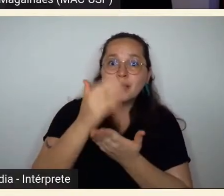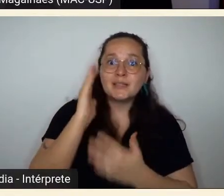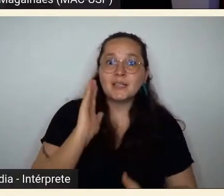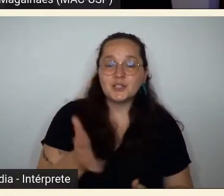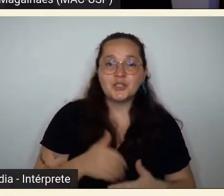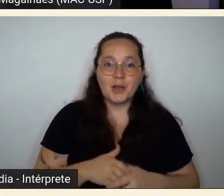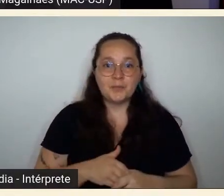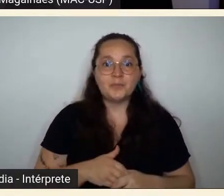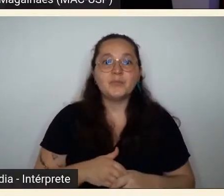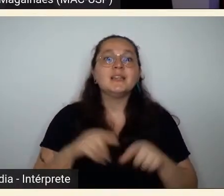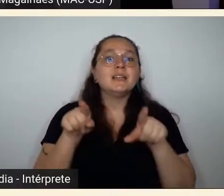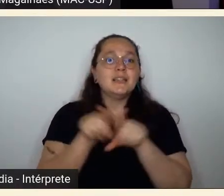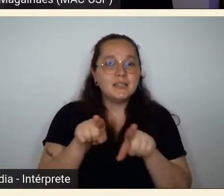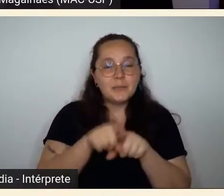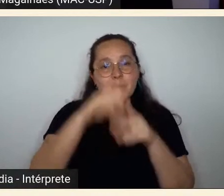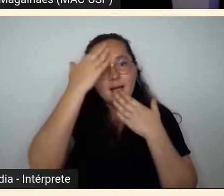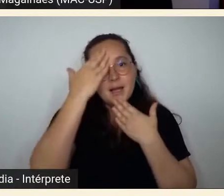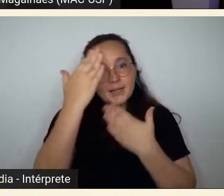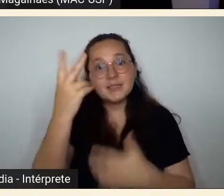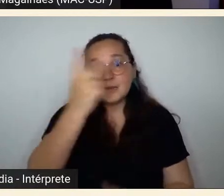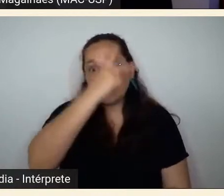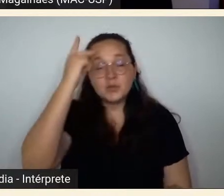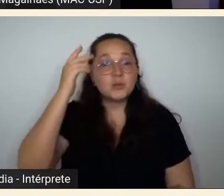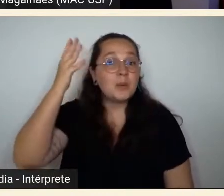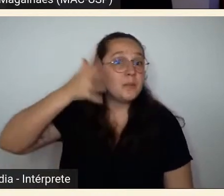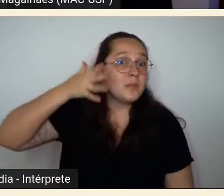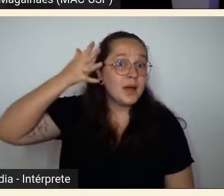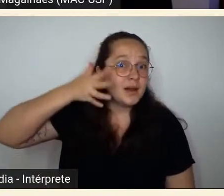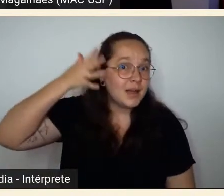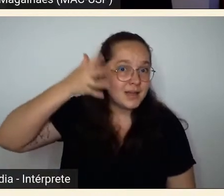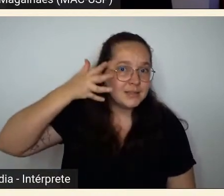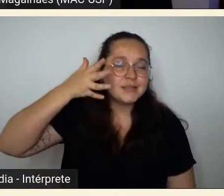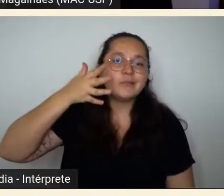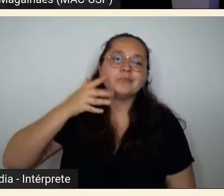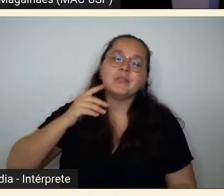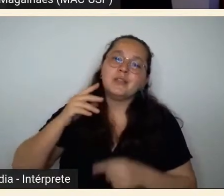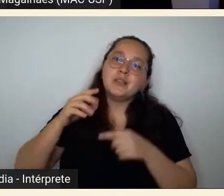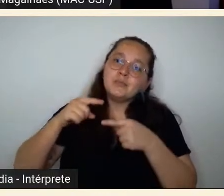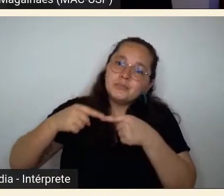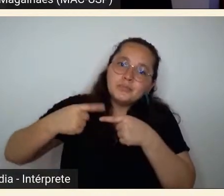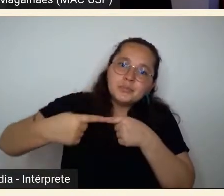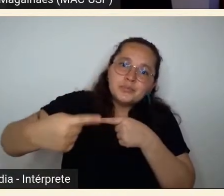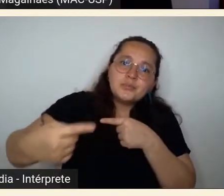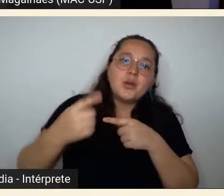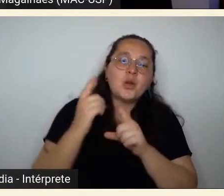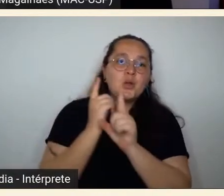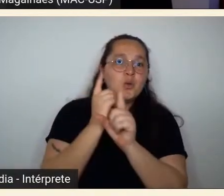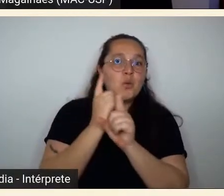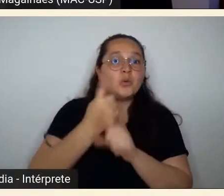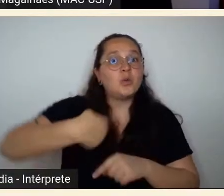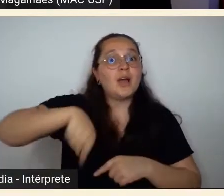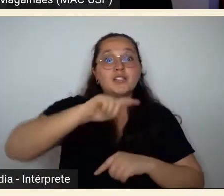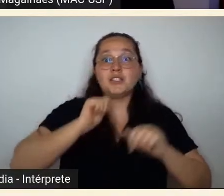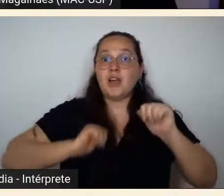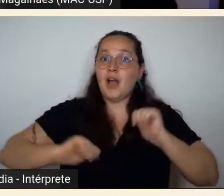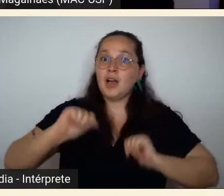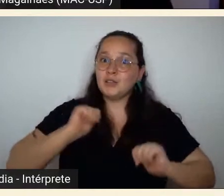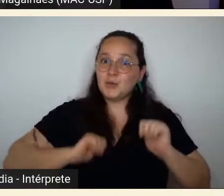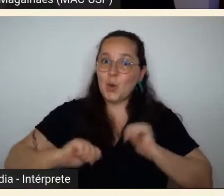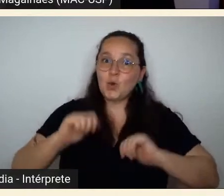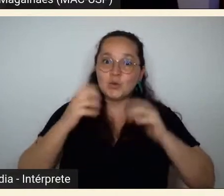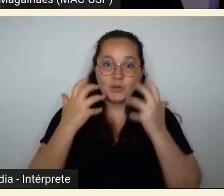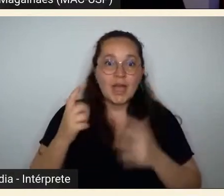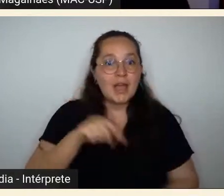Quero também agradecer aos palestrantes desta noite e dos encontros seguintes. Estamos todas, todos ansiosos para ouvir suas